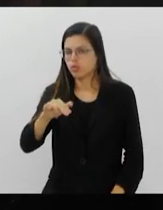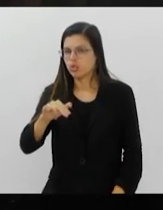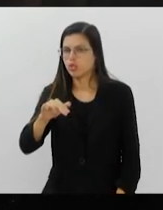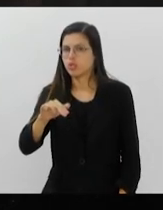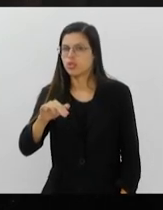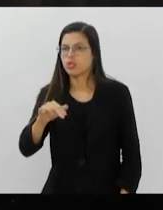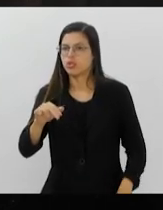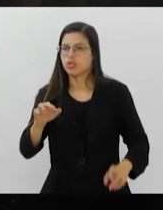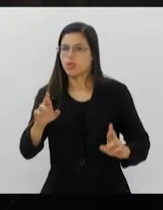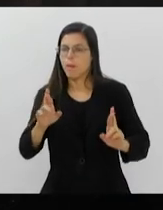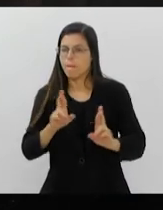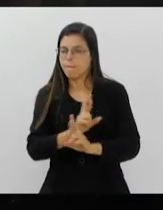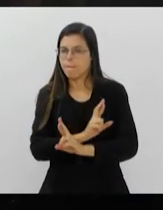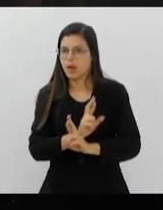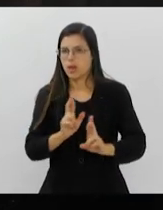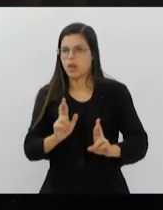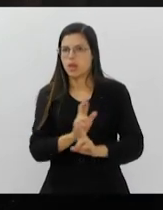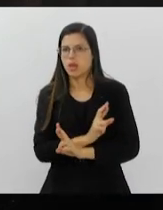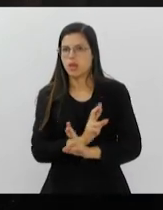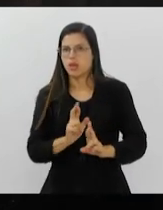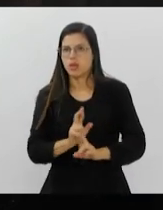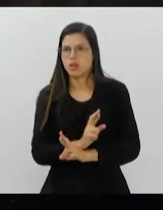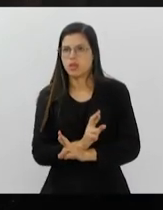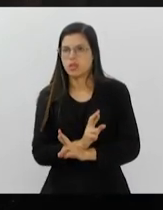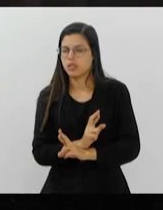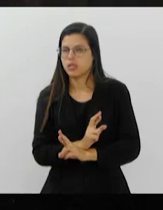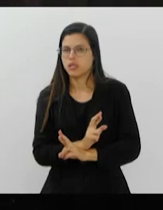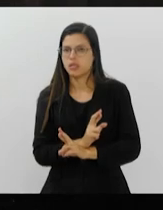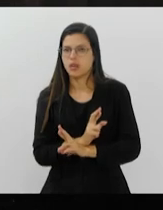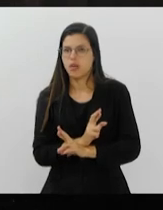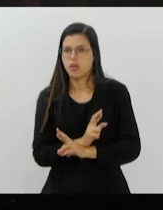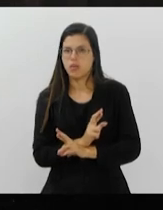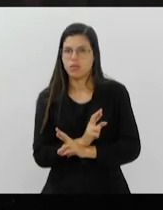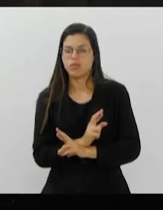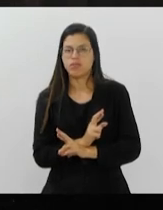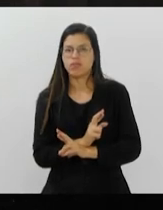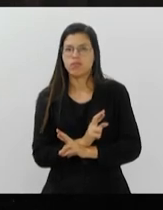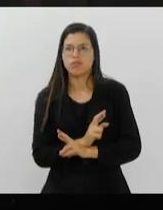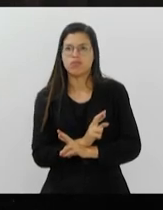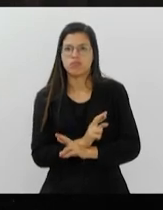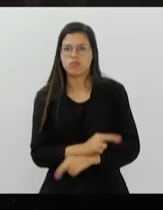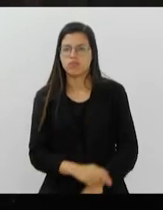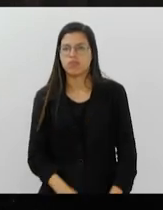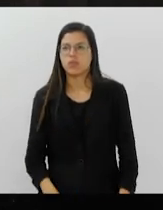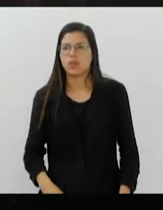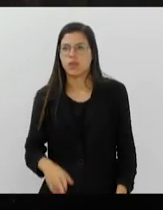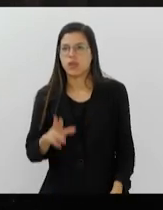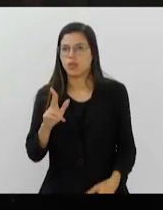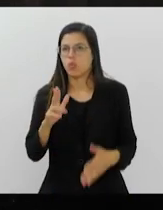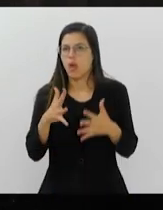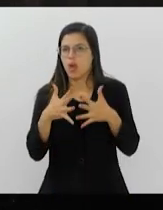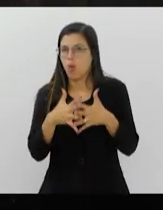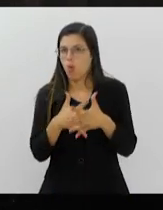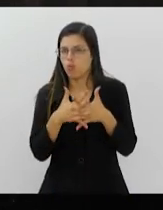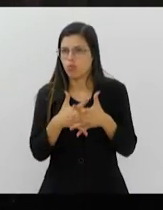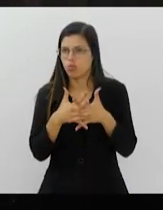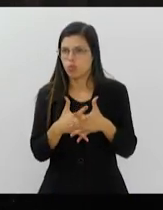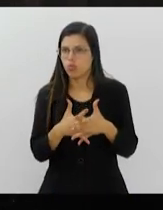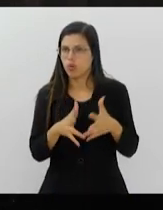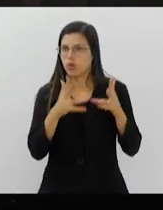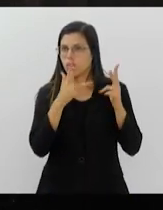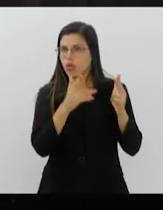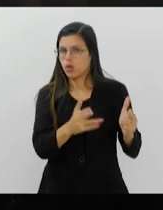relação não tão conflituosa como tinham os